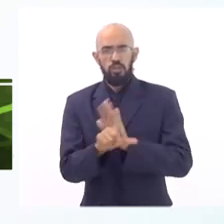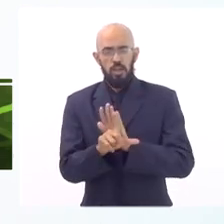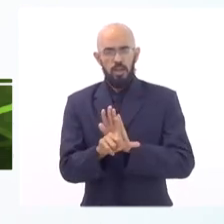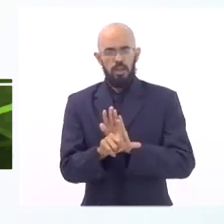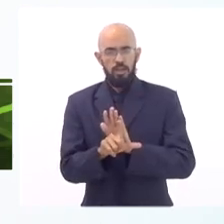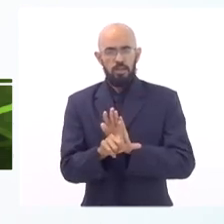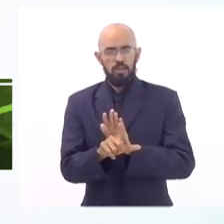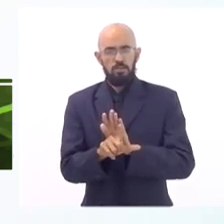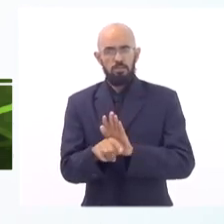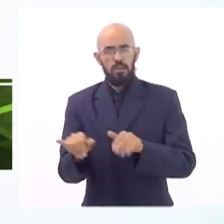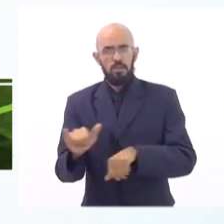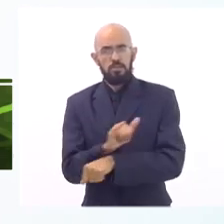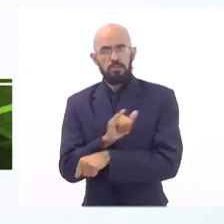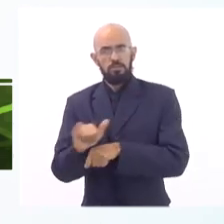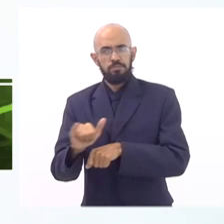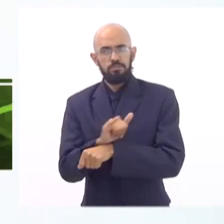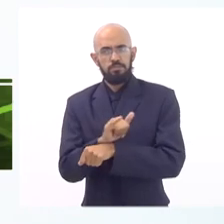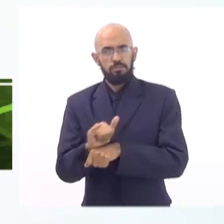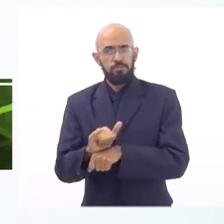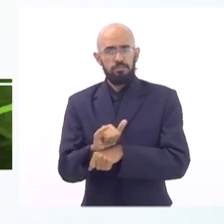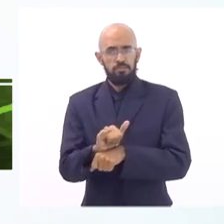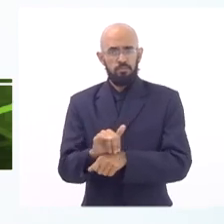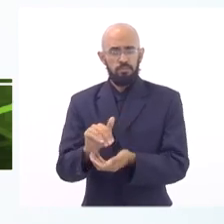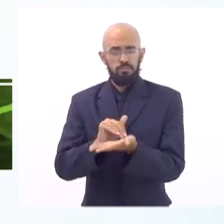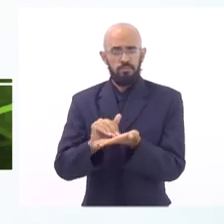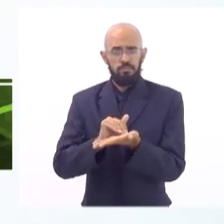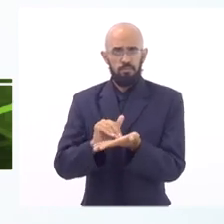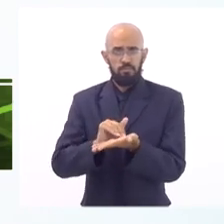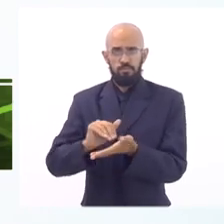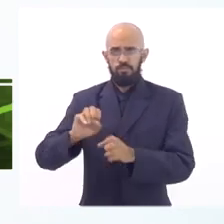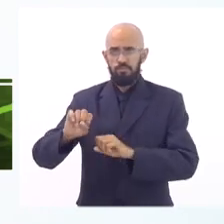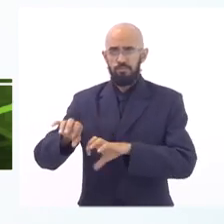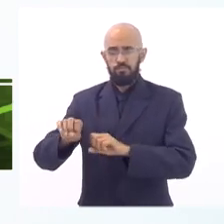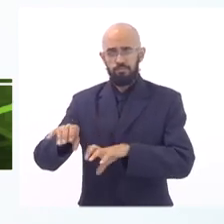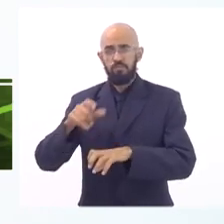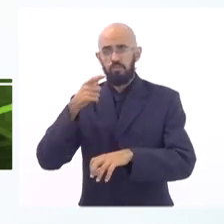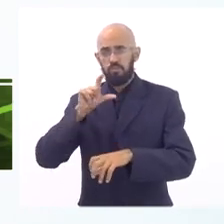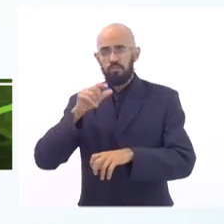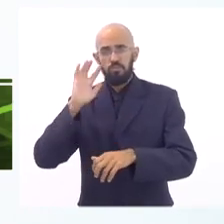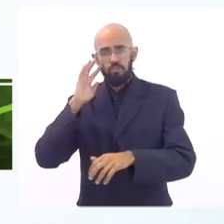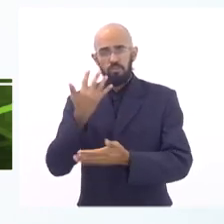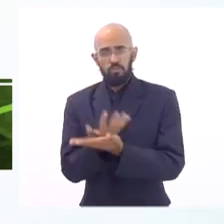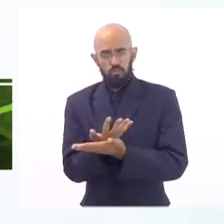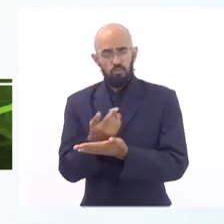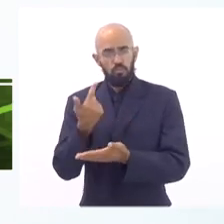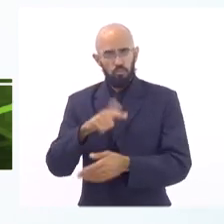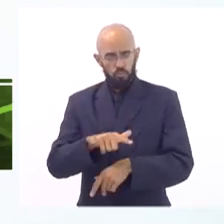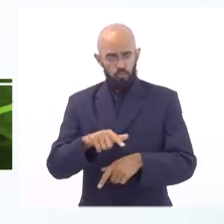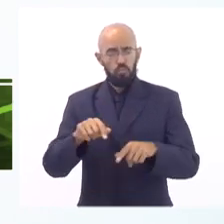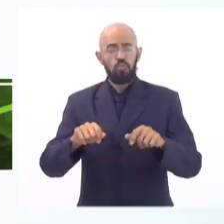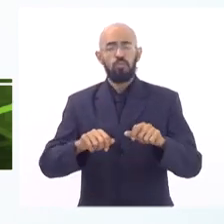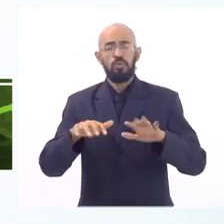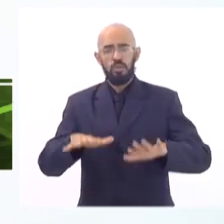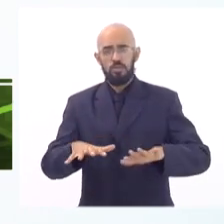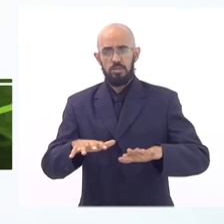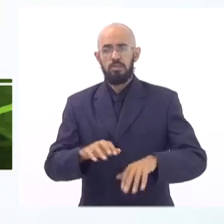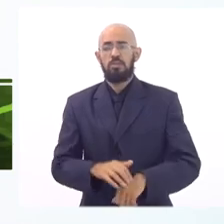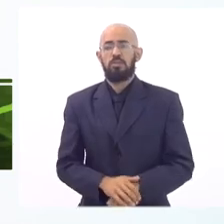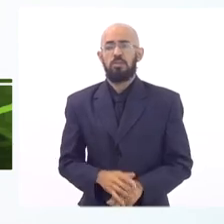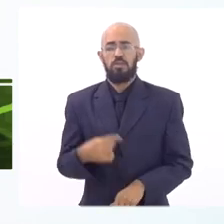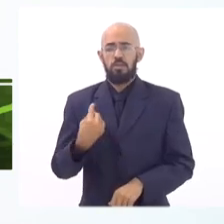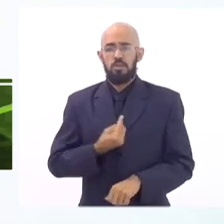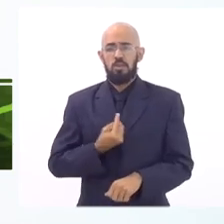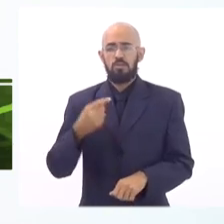mais ferramentas pra Secretaria de Estado de Educação pra que ela tome medidas dessa natureza a gente entende que